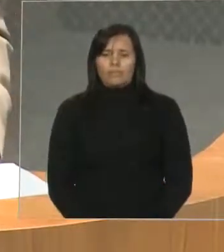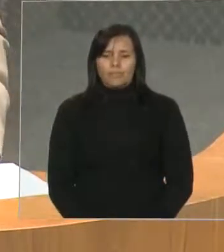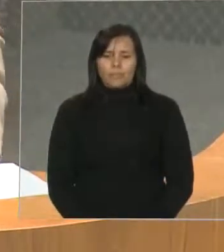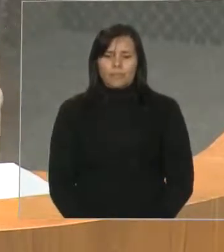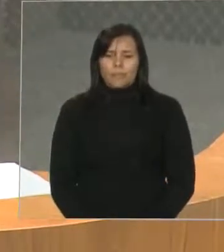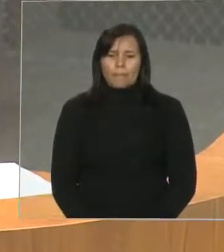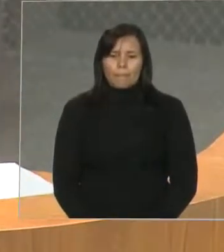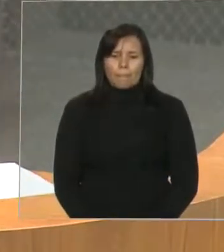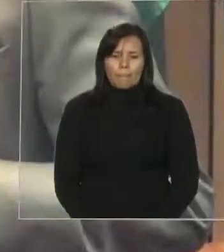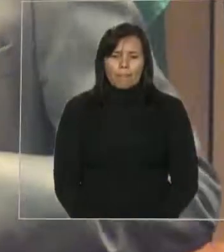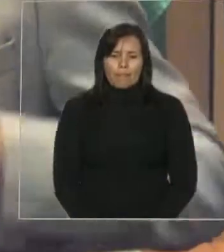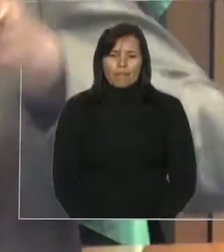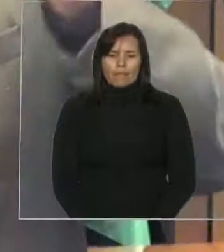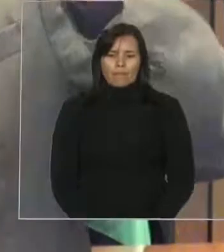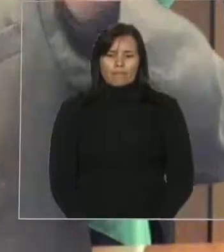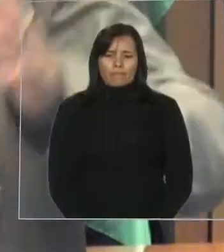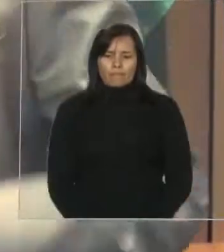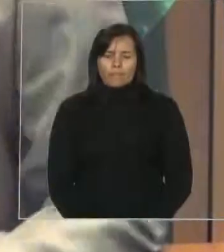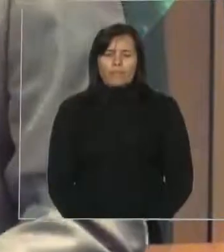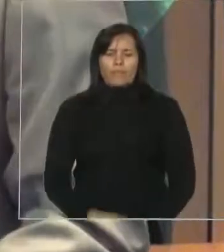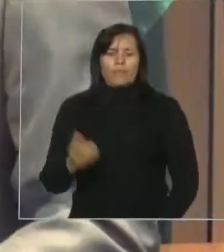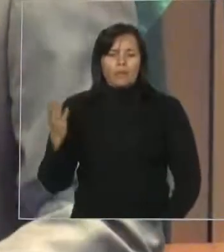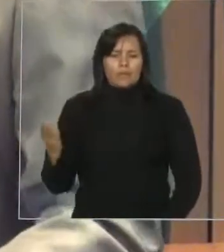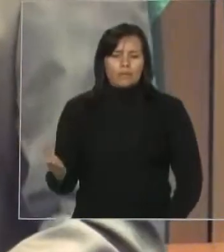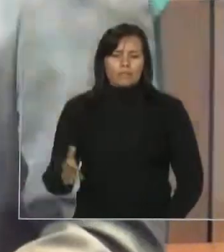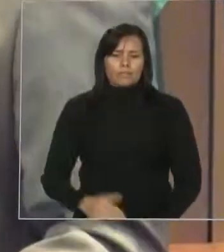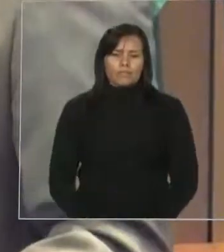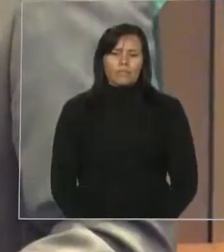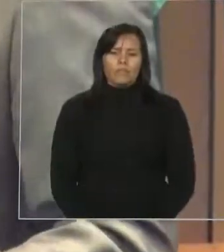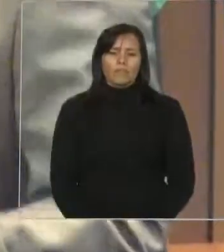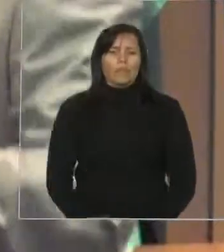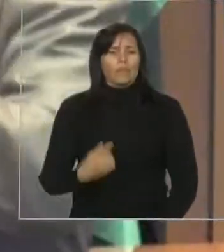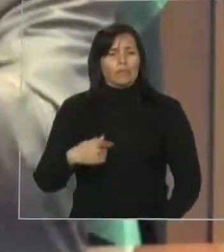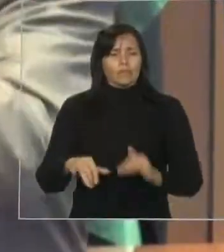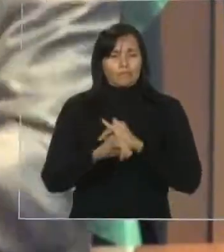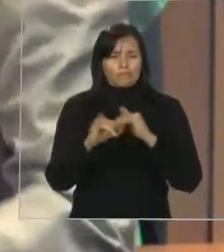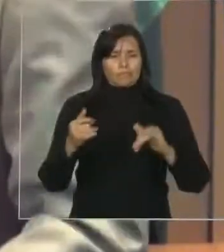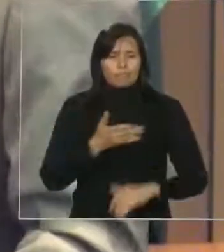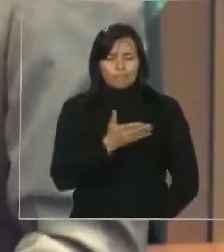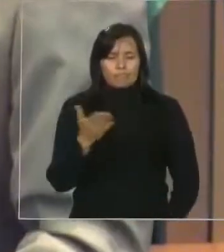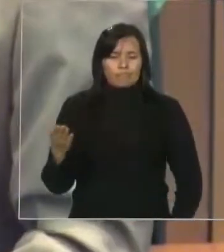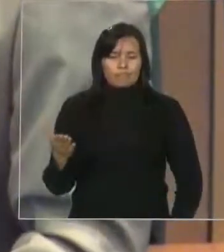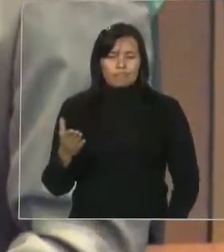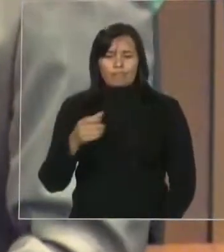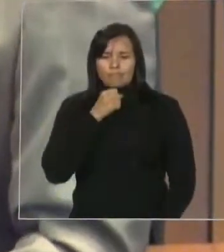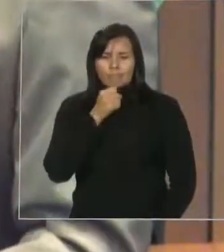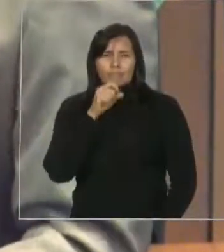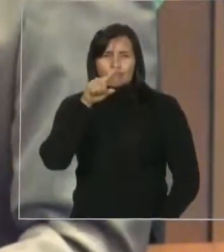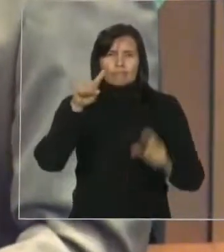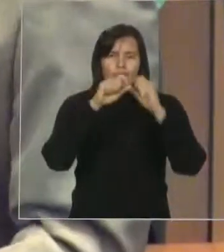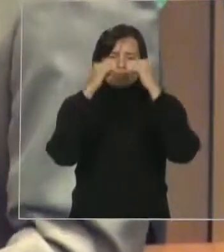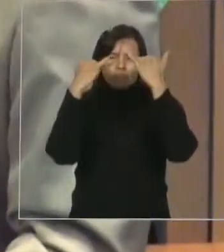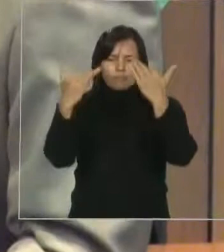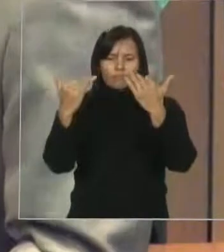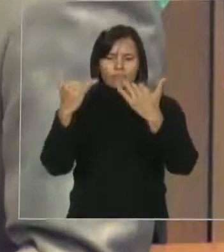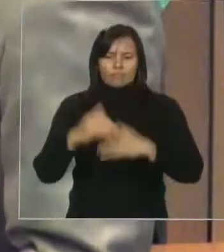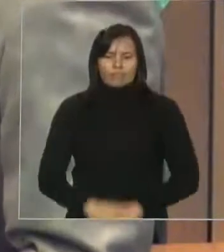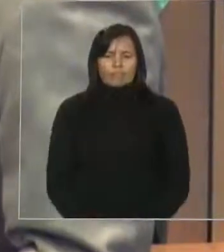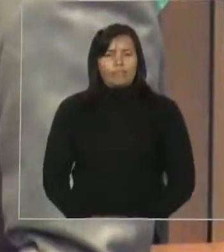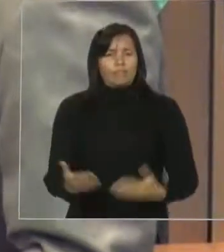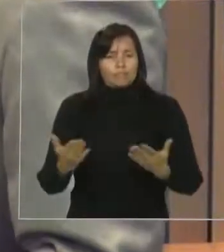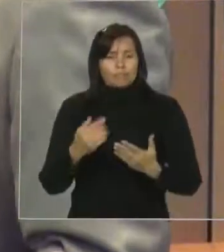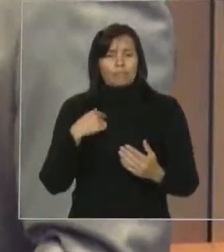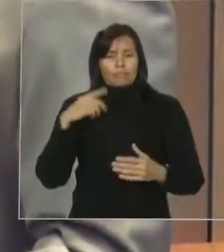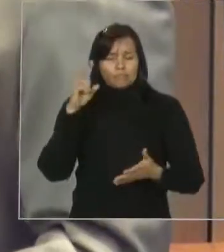na presidência, como também extensiva aos nobres parlamentares, à imprensa, galeria, a todos que nos acompanham em todo o Estado do